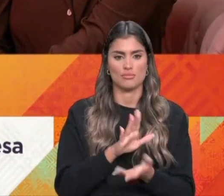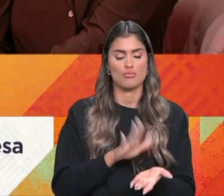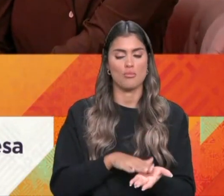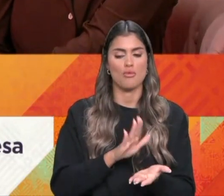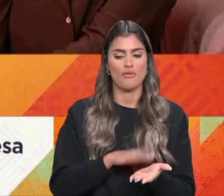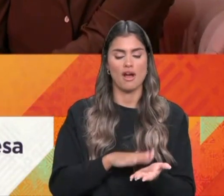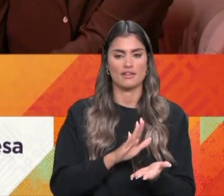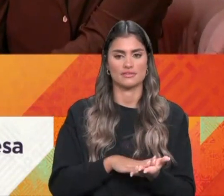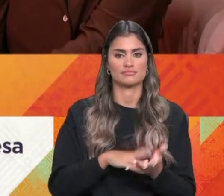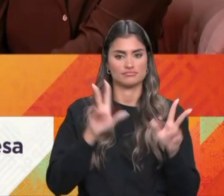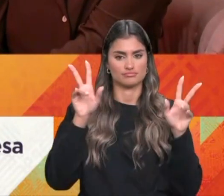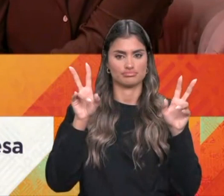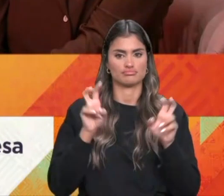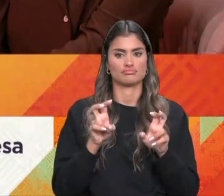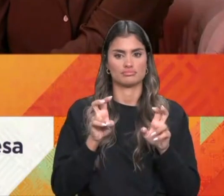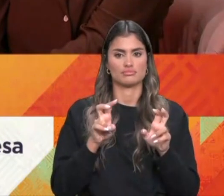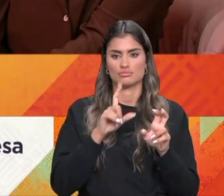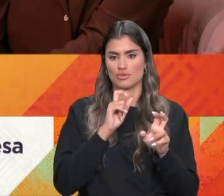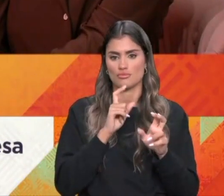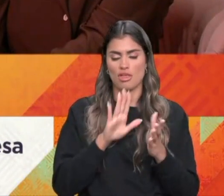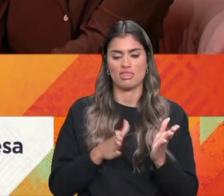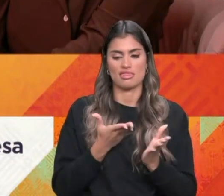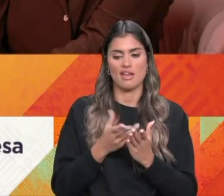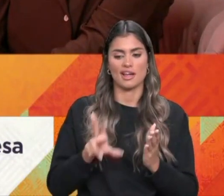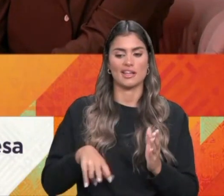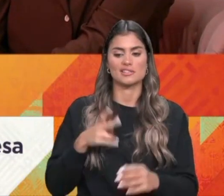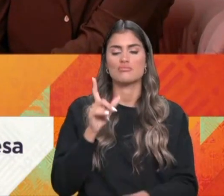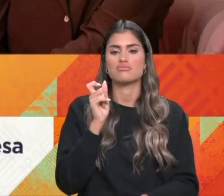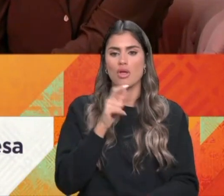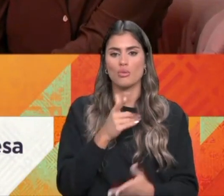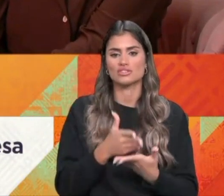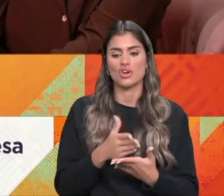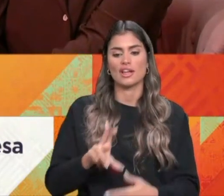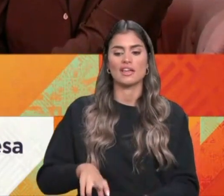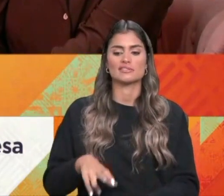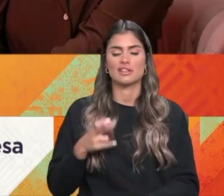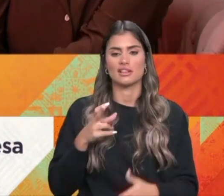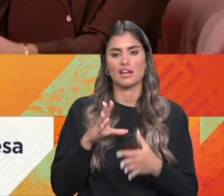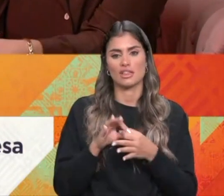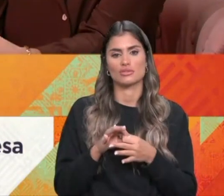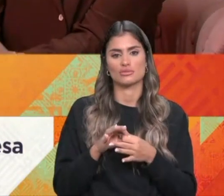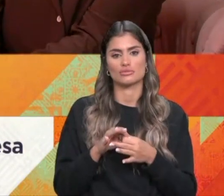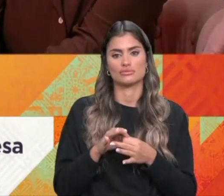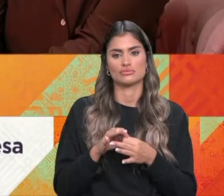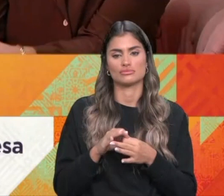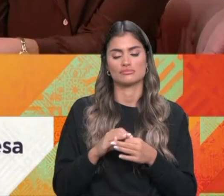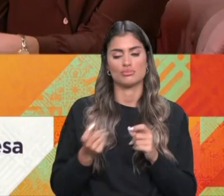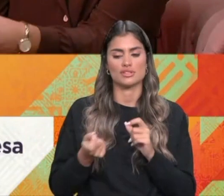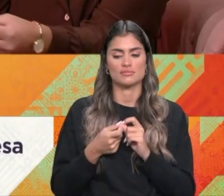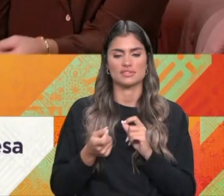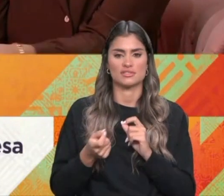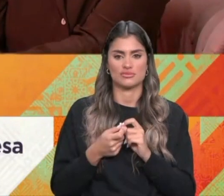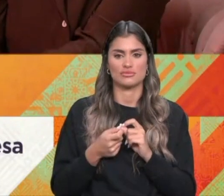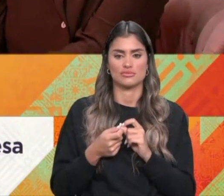título pode criar riqueza. E não só riqueza ao nível do empreendedorismo e da aproximação a